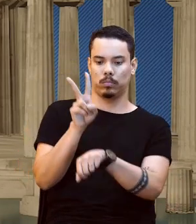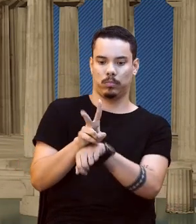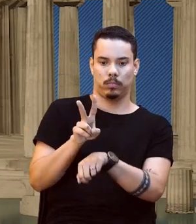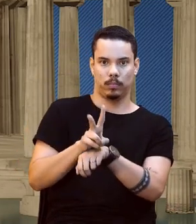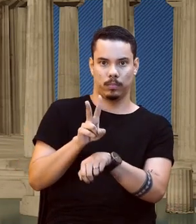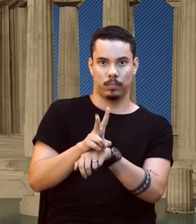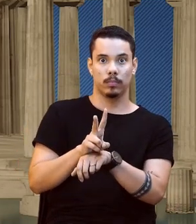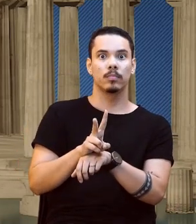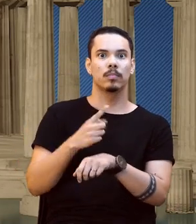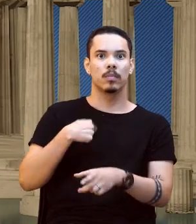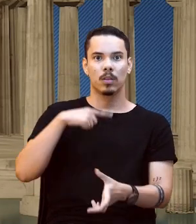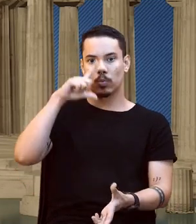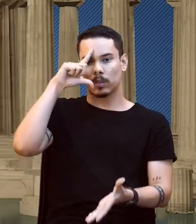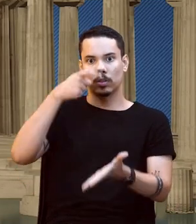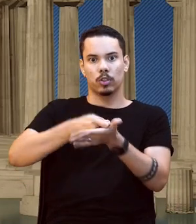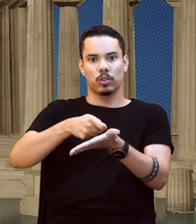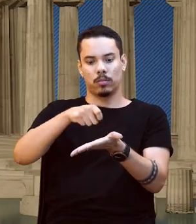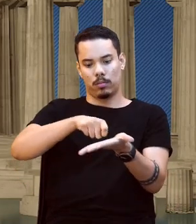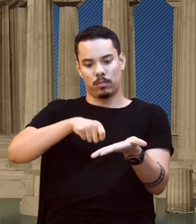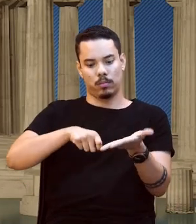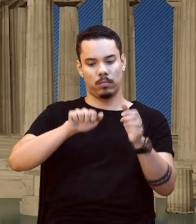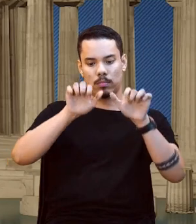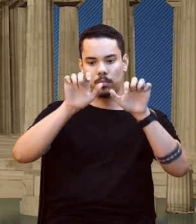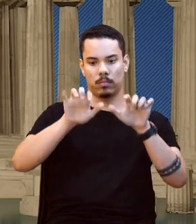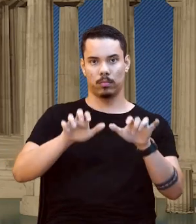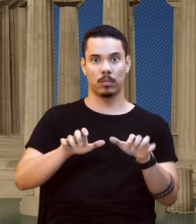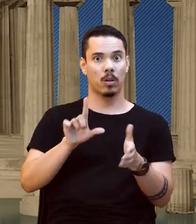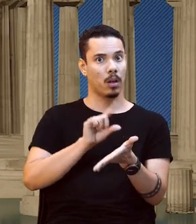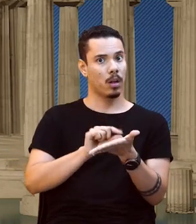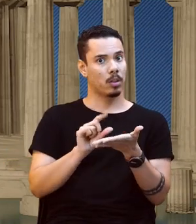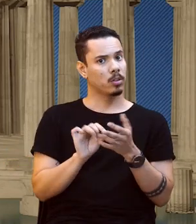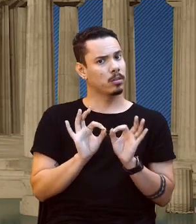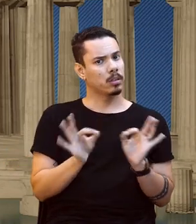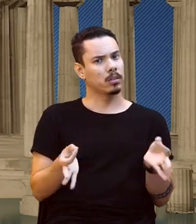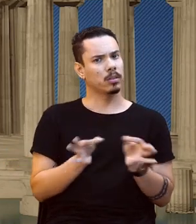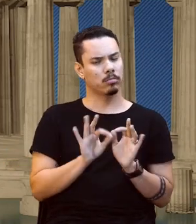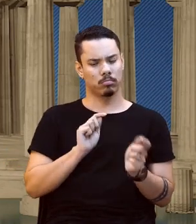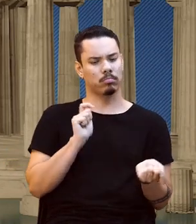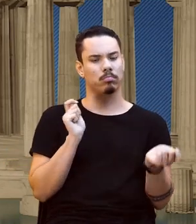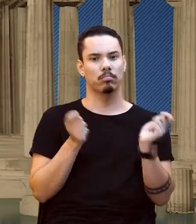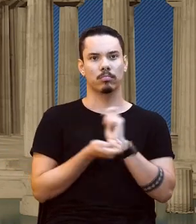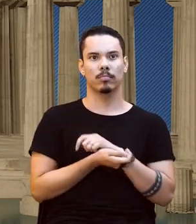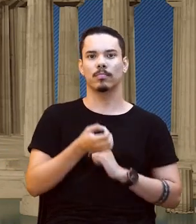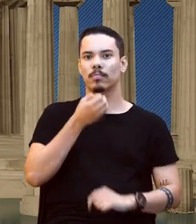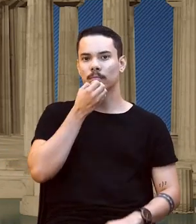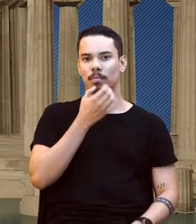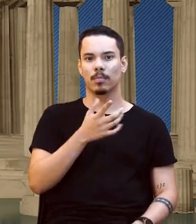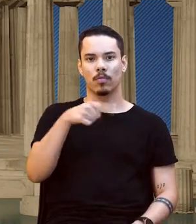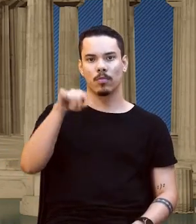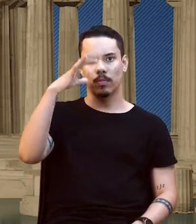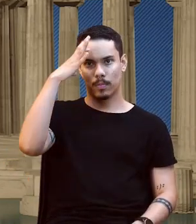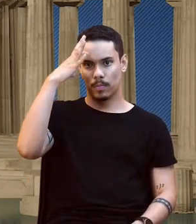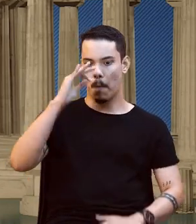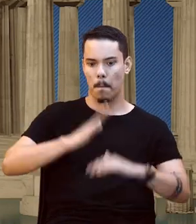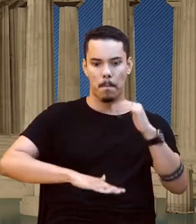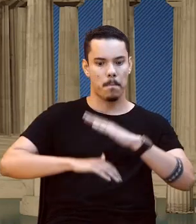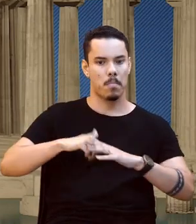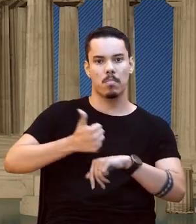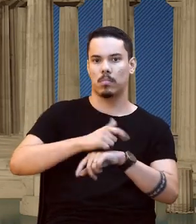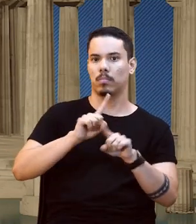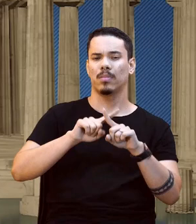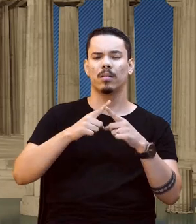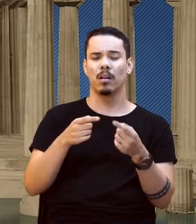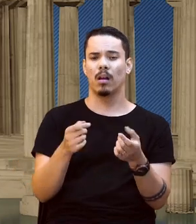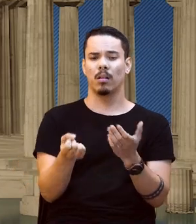decidi escrever esse artigo bem simples, uma linguagem bem adequada. Não é profissional, mas é algo pra você